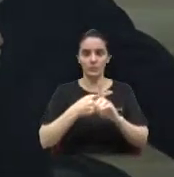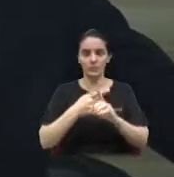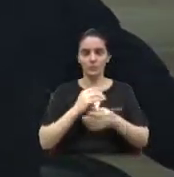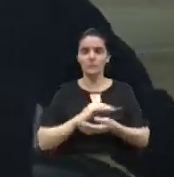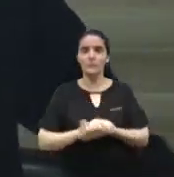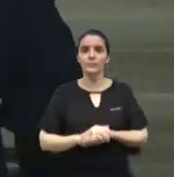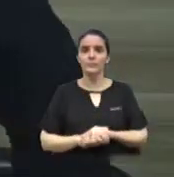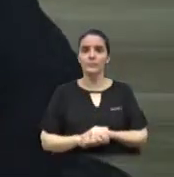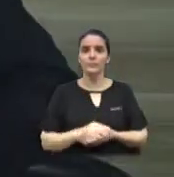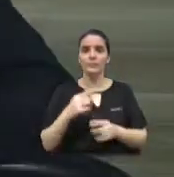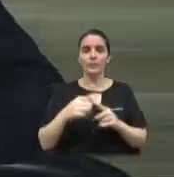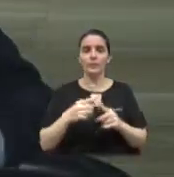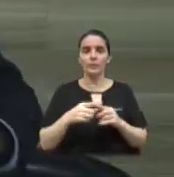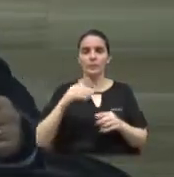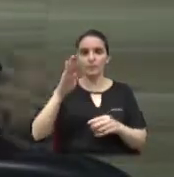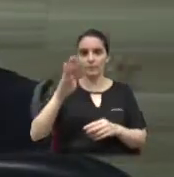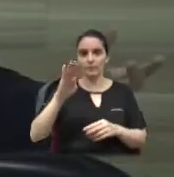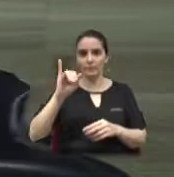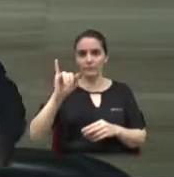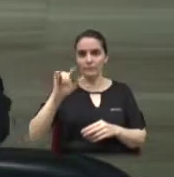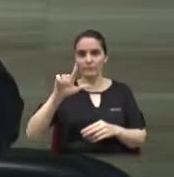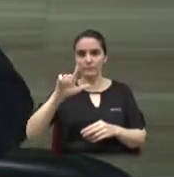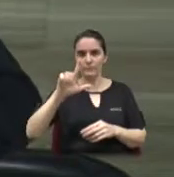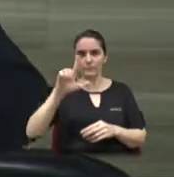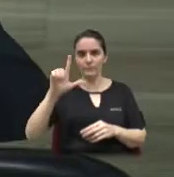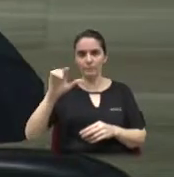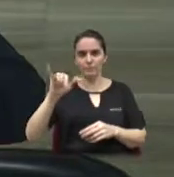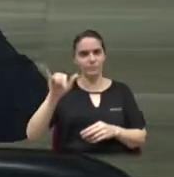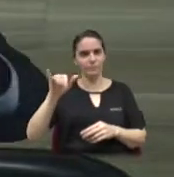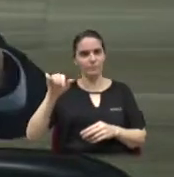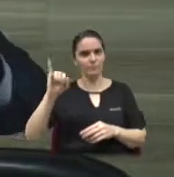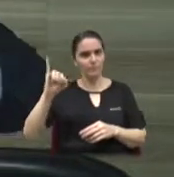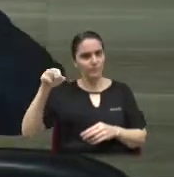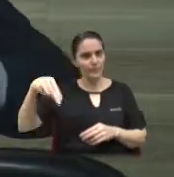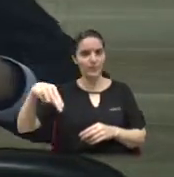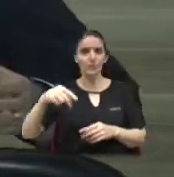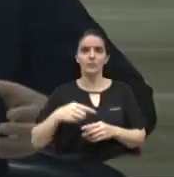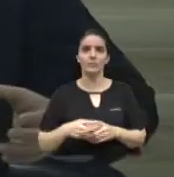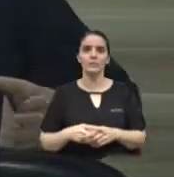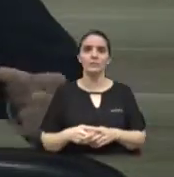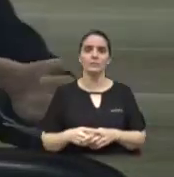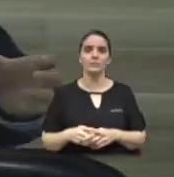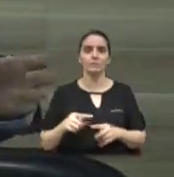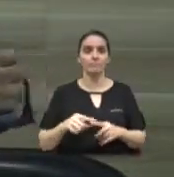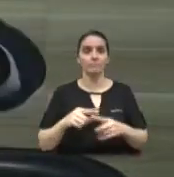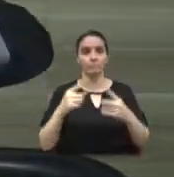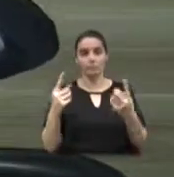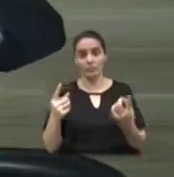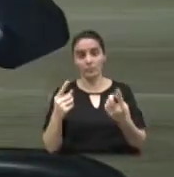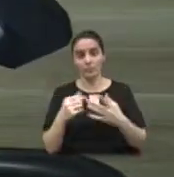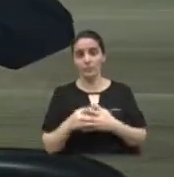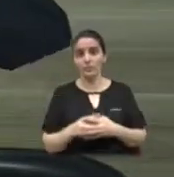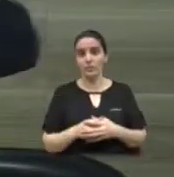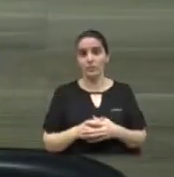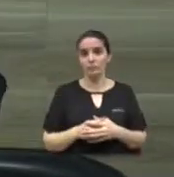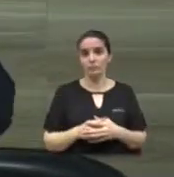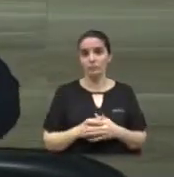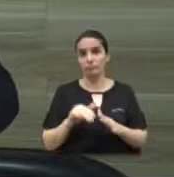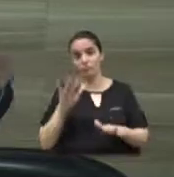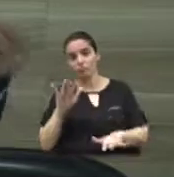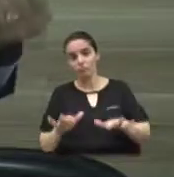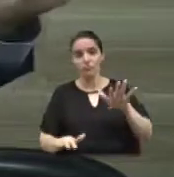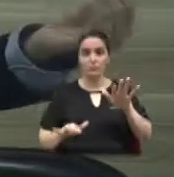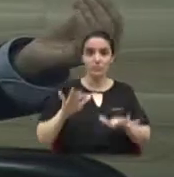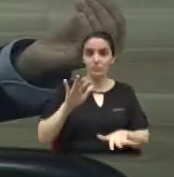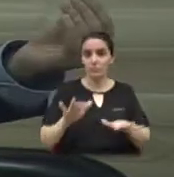billing, existem métodos contraceptivos que, ao meu ver, pelo nível educacional, às vezes, do nosso